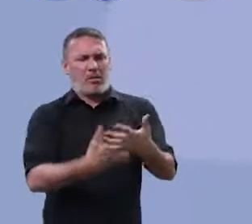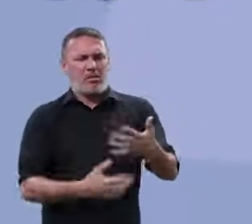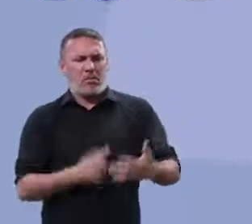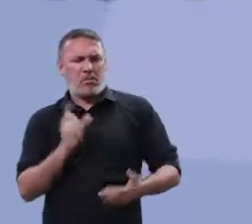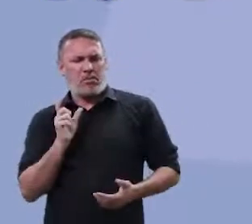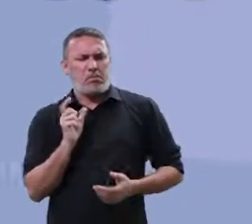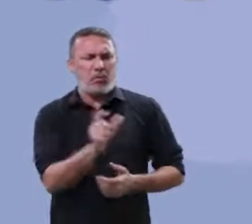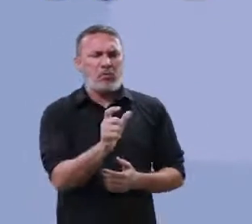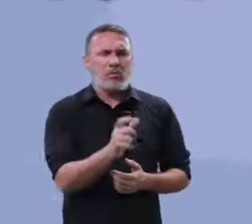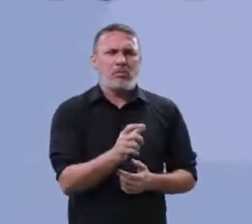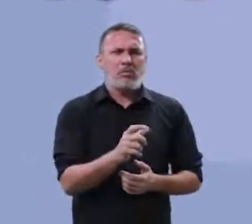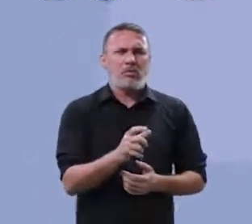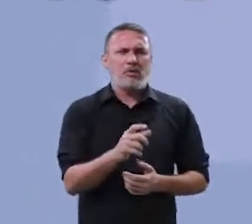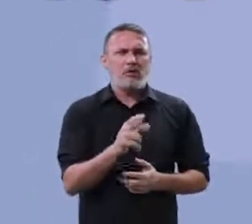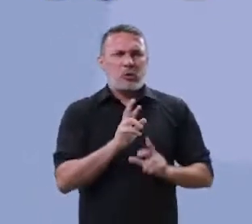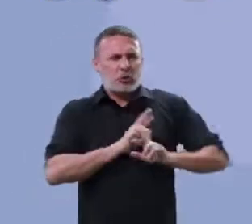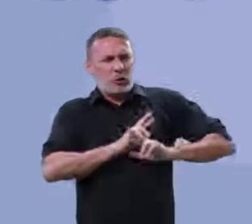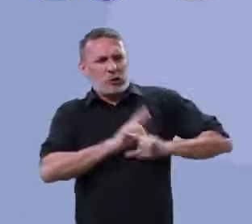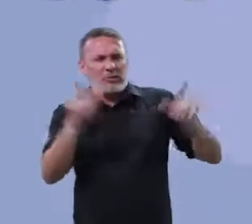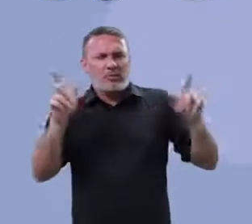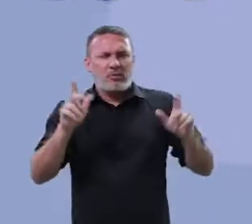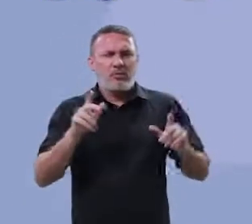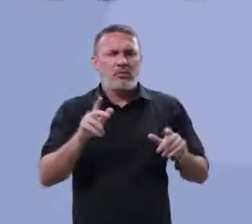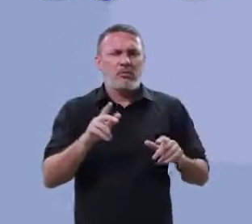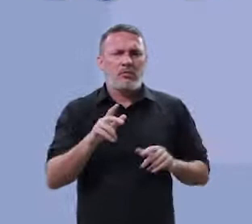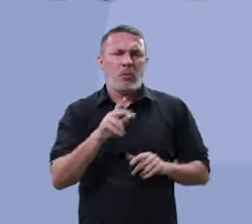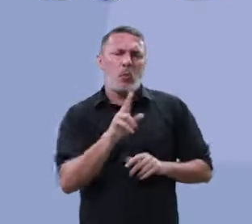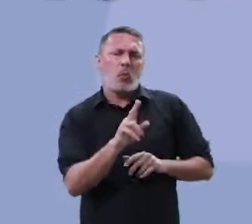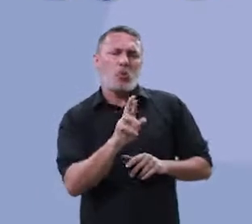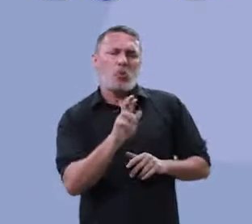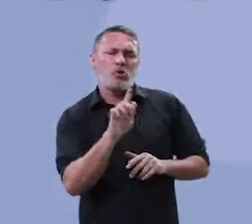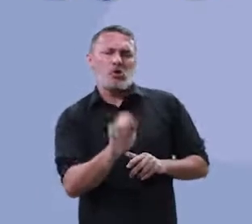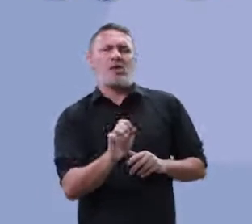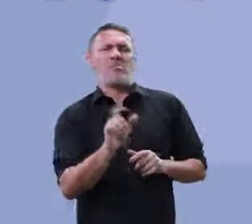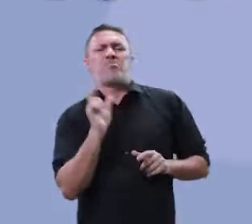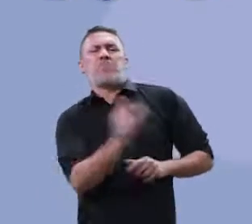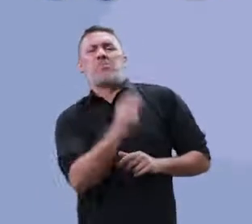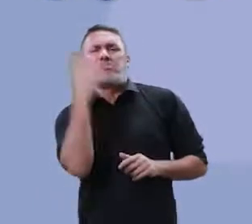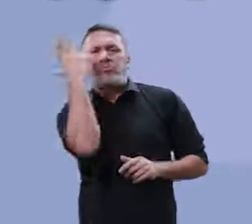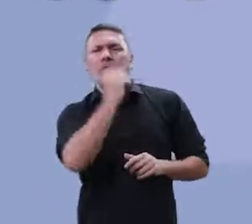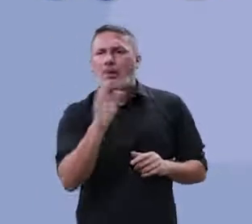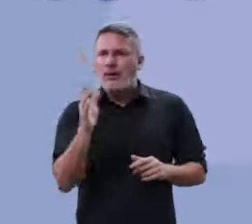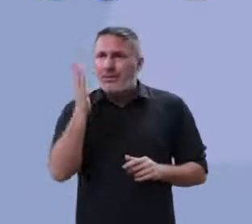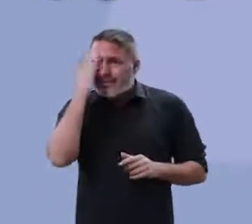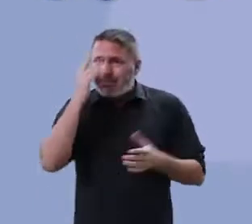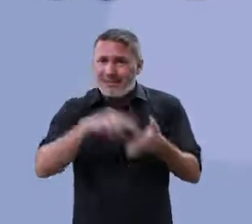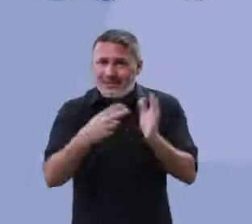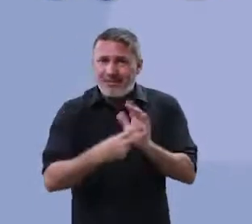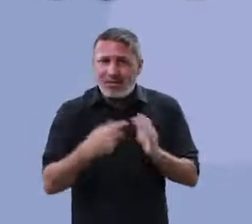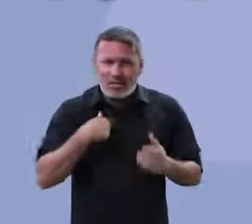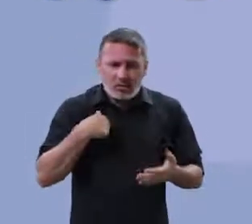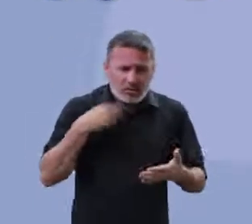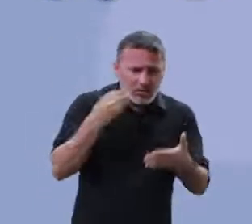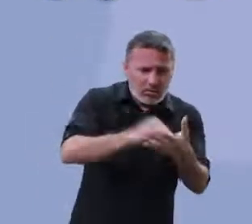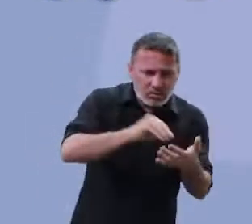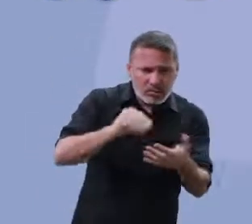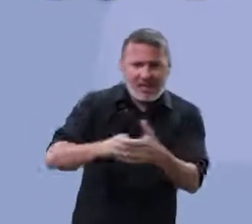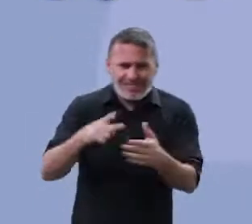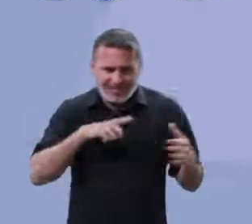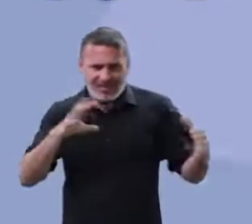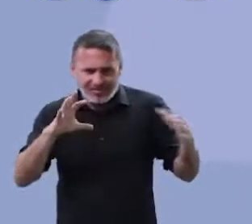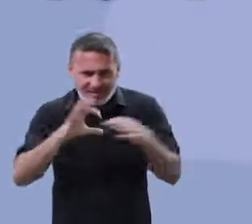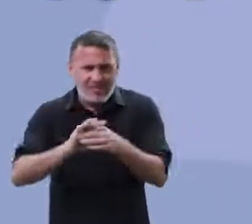lá, destarte, pá! Mas não sabe nem o significa. Urge, pá! Mas qual é significado? Será que realmente